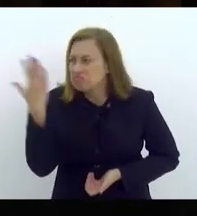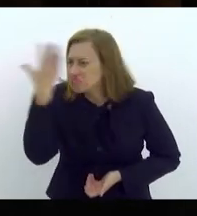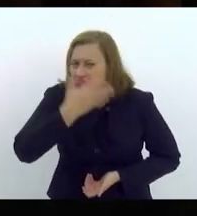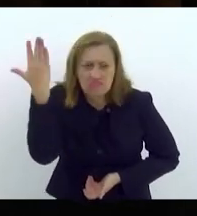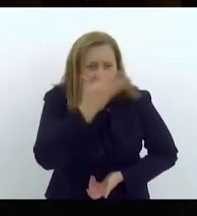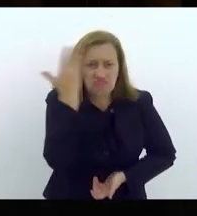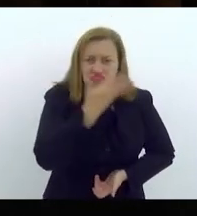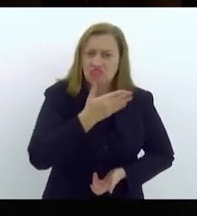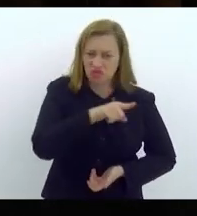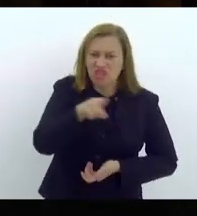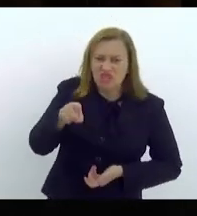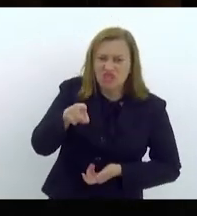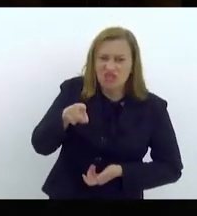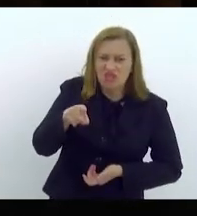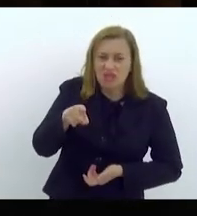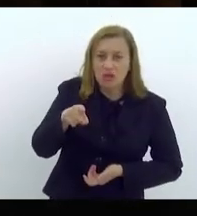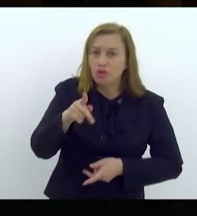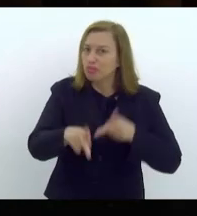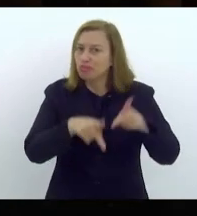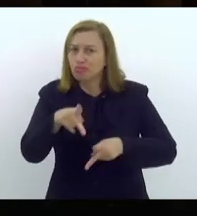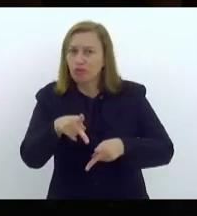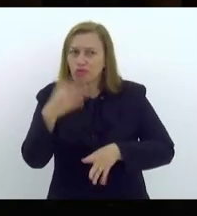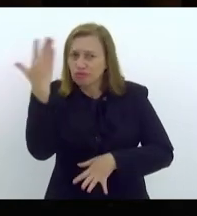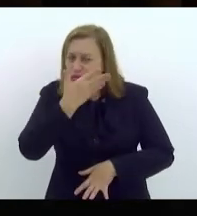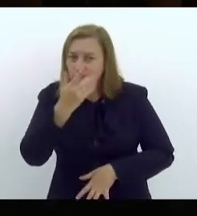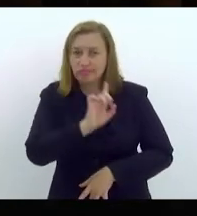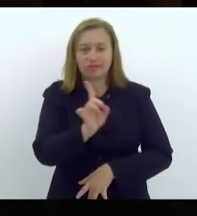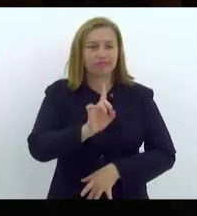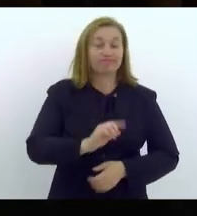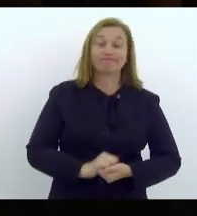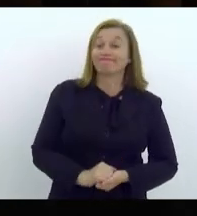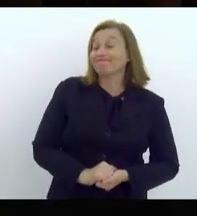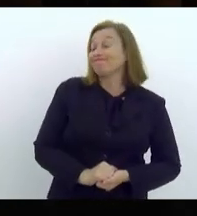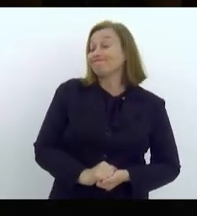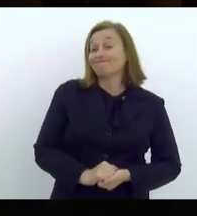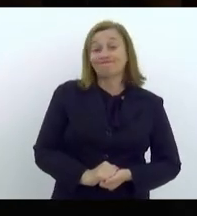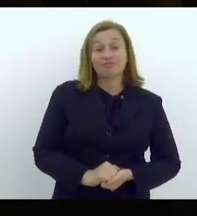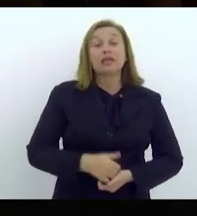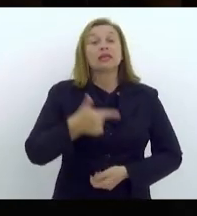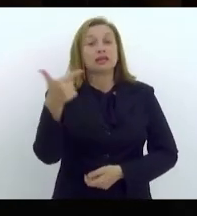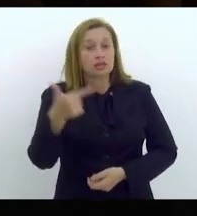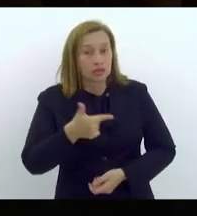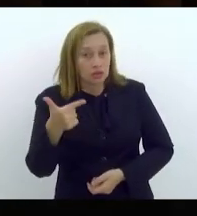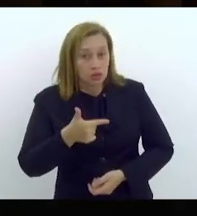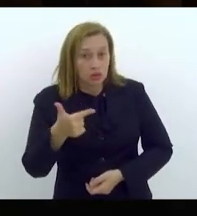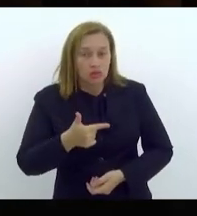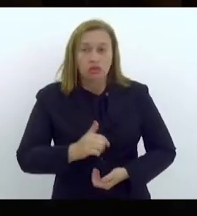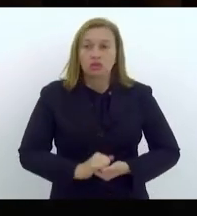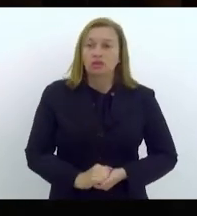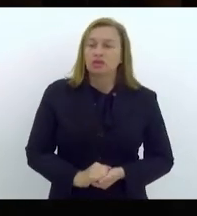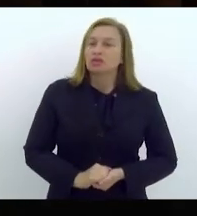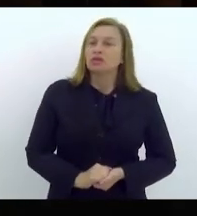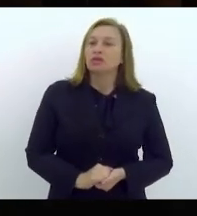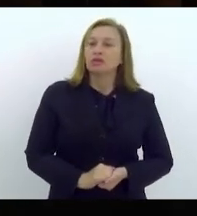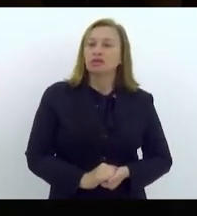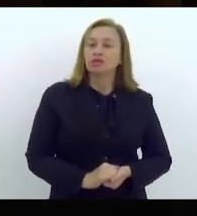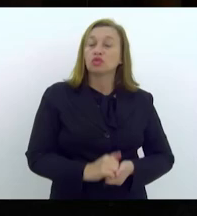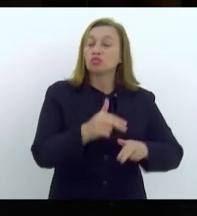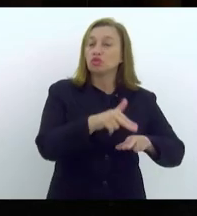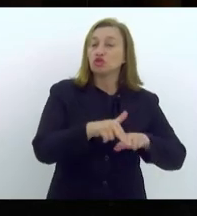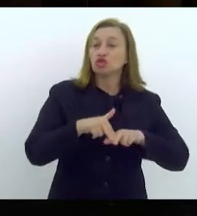vi e a população também não. Segundo, que pelos mesmos